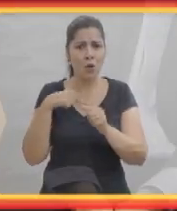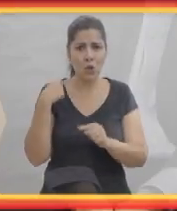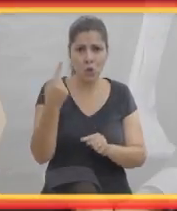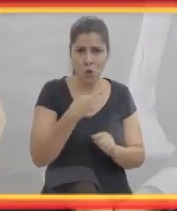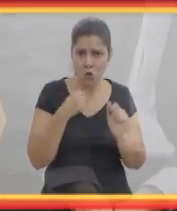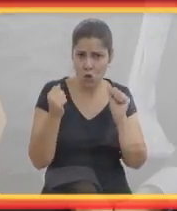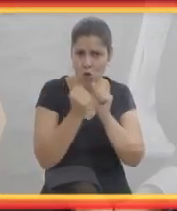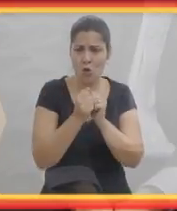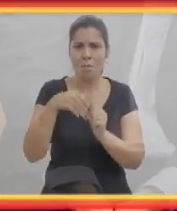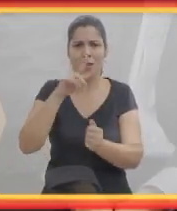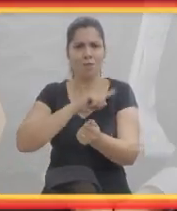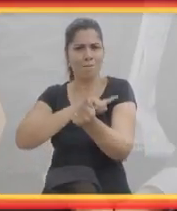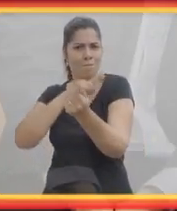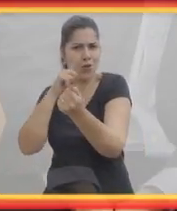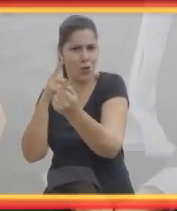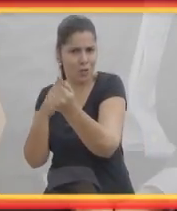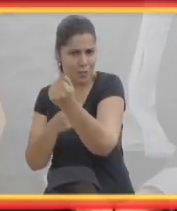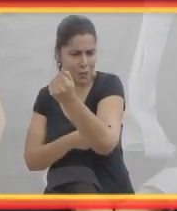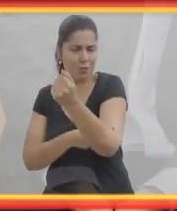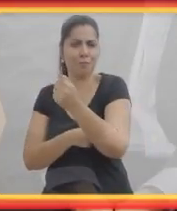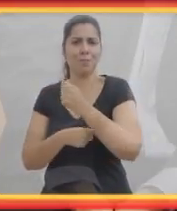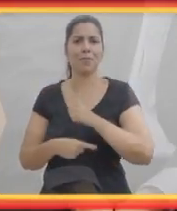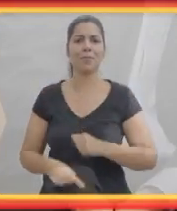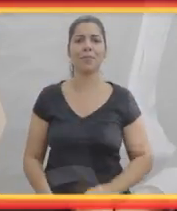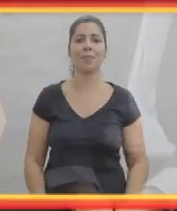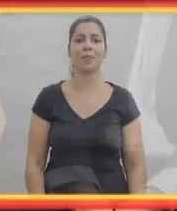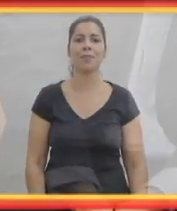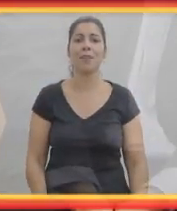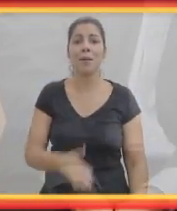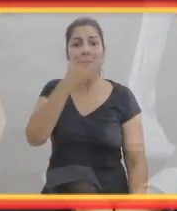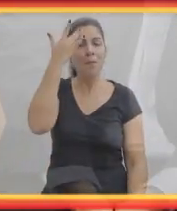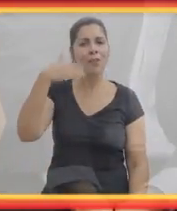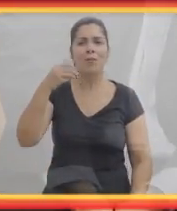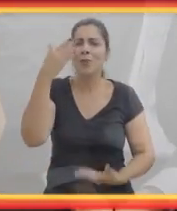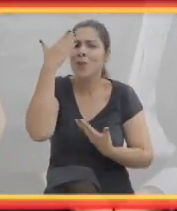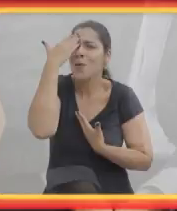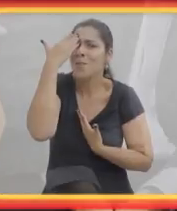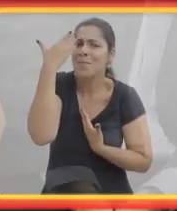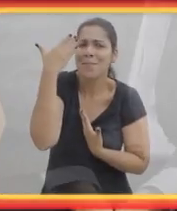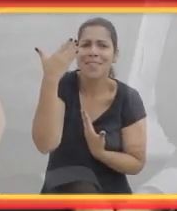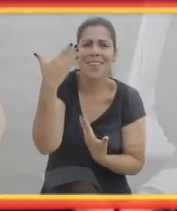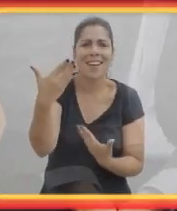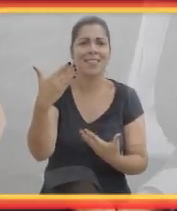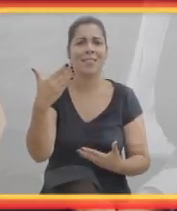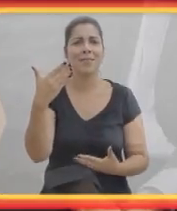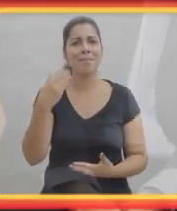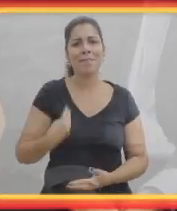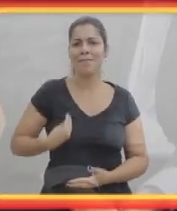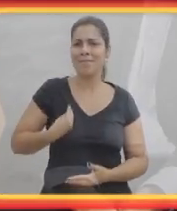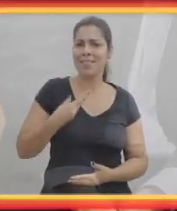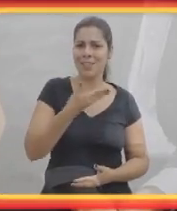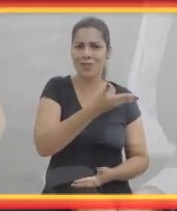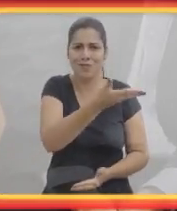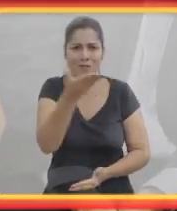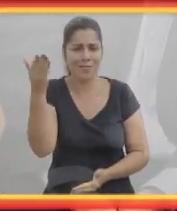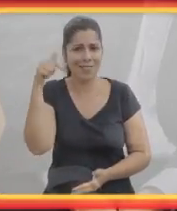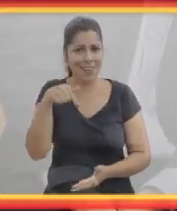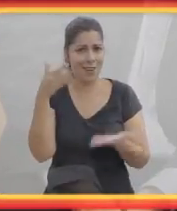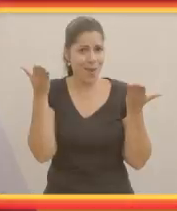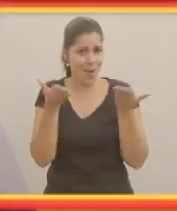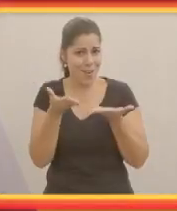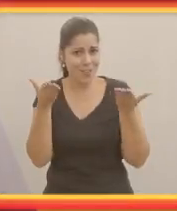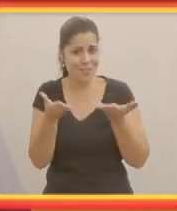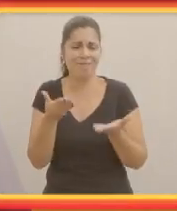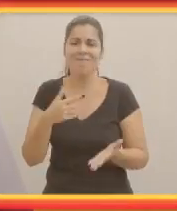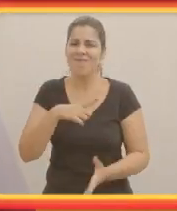Então, sempre tento reforçar e fazer esse convite das pessoas se unirem, se juntarem, porque juntos somos mais